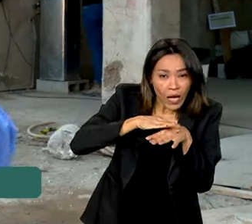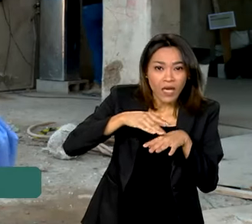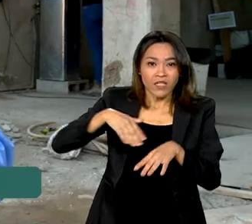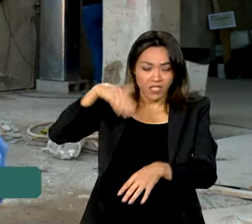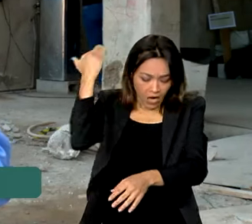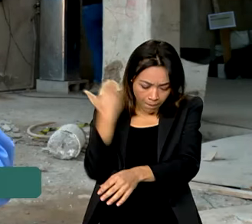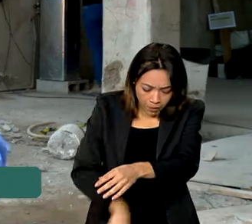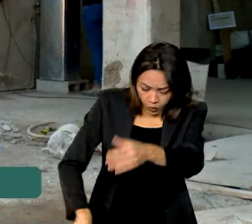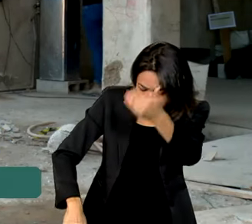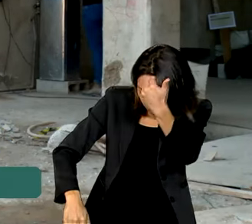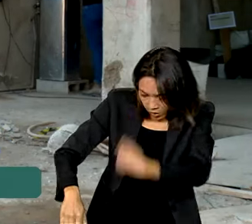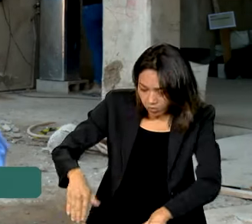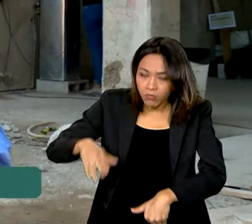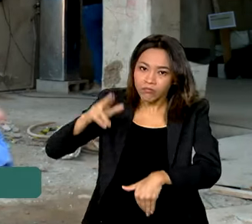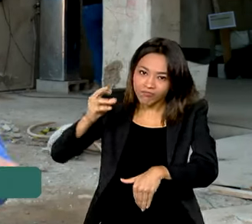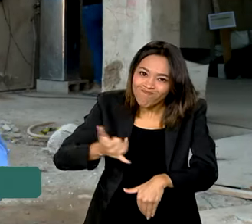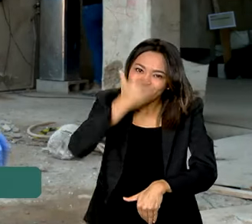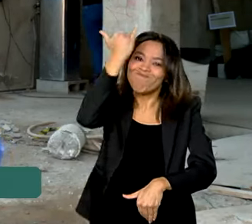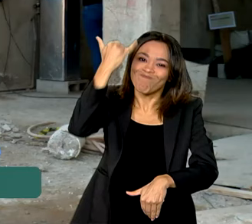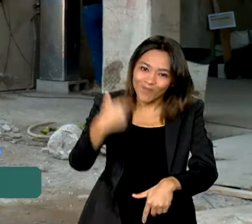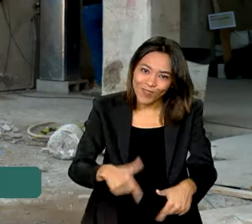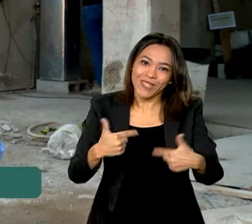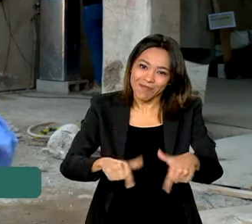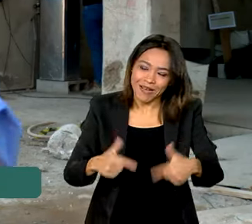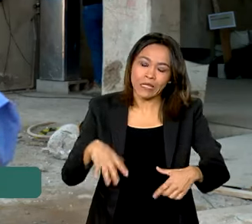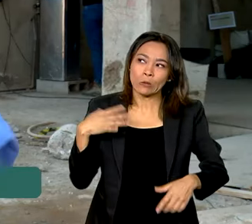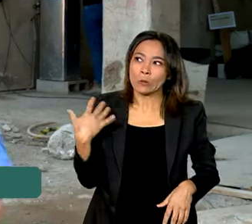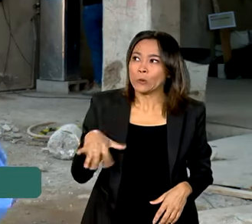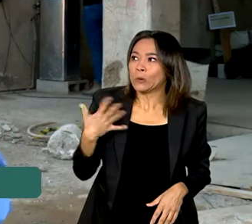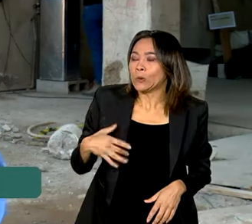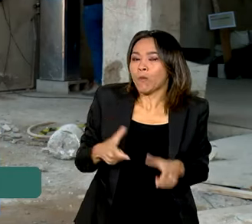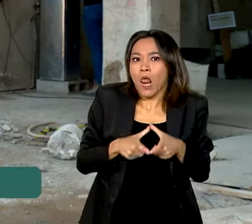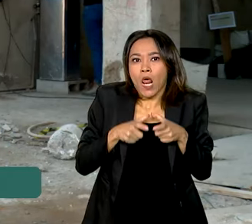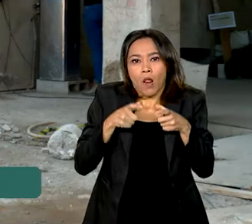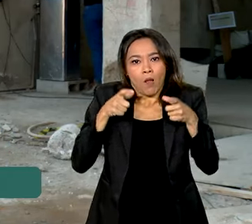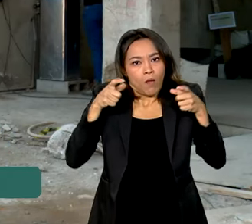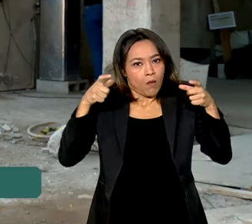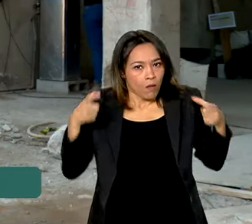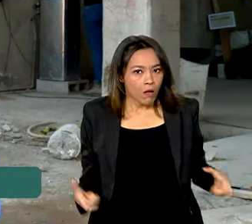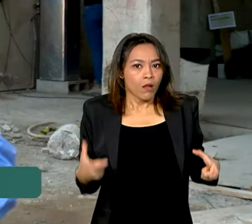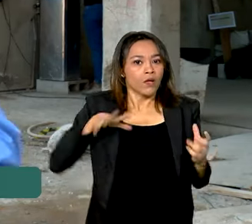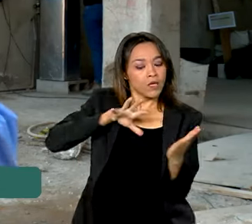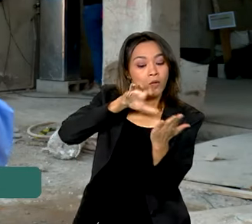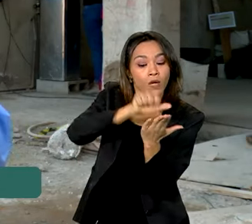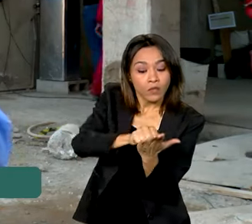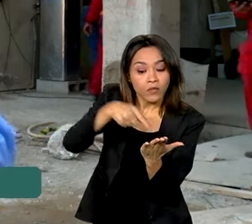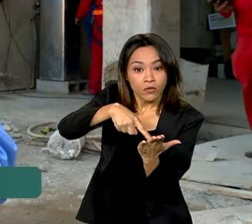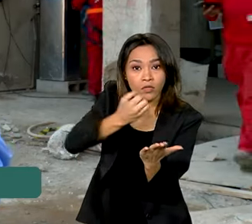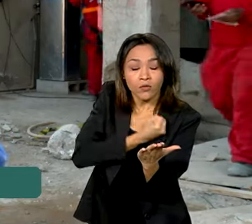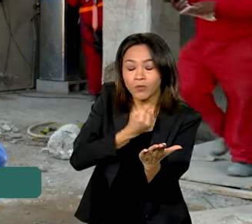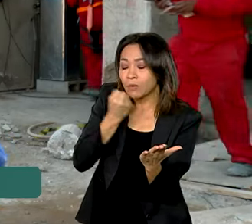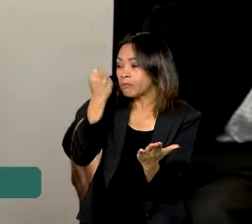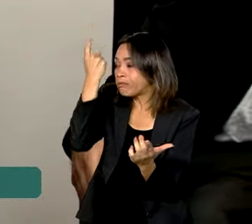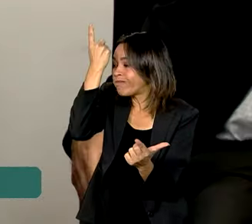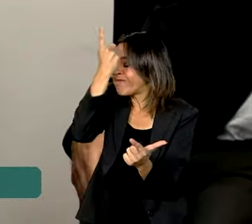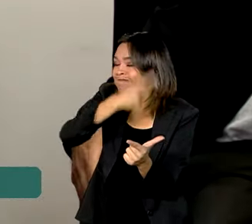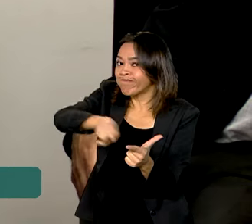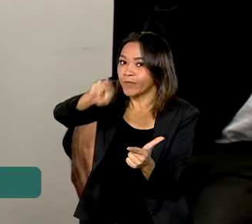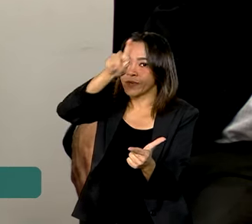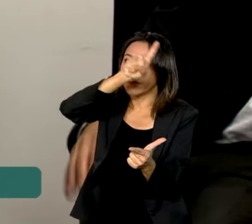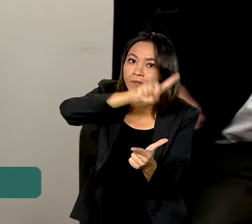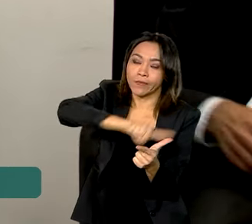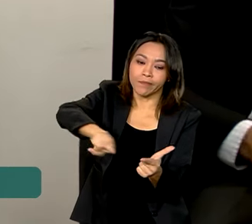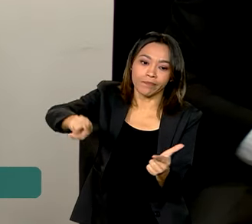relacionadas ao trabalho também é grande. E a subnotificação desses números é um problema. A